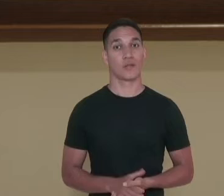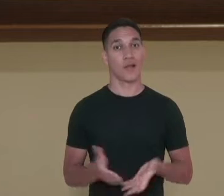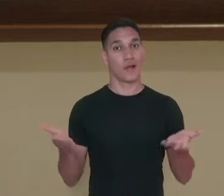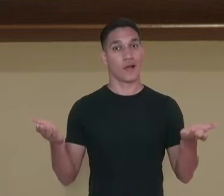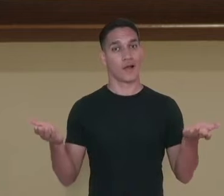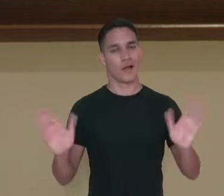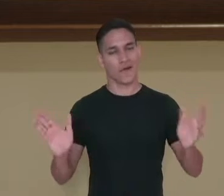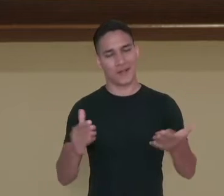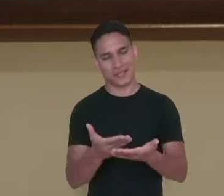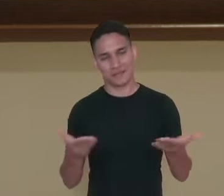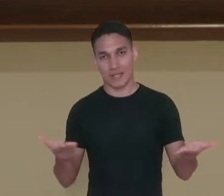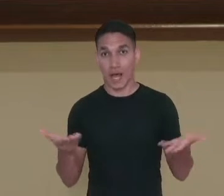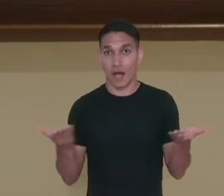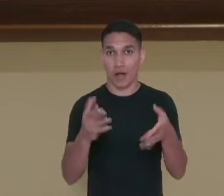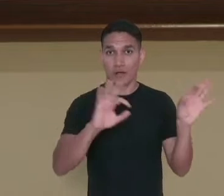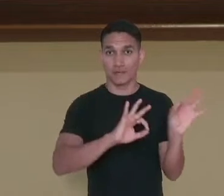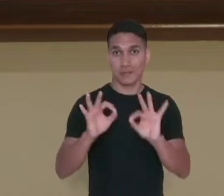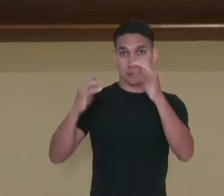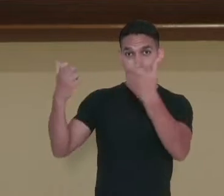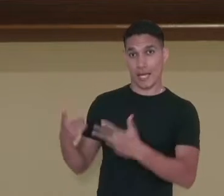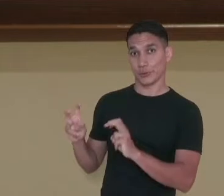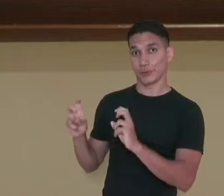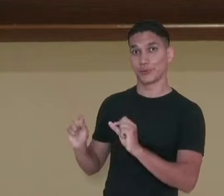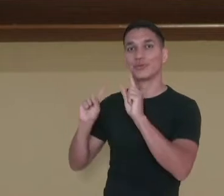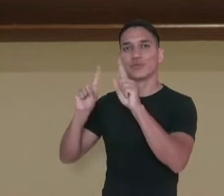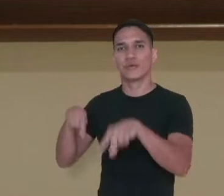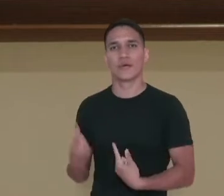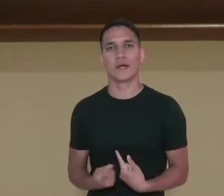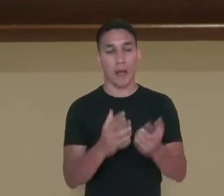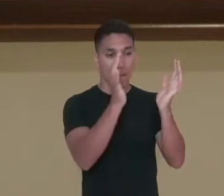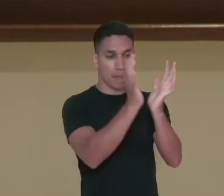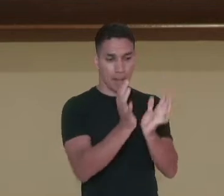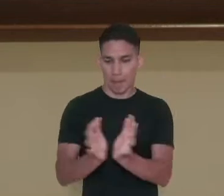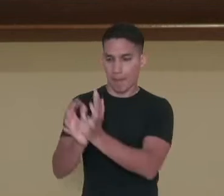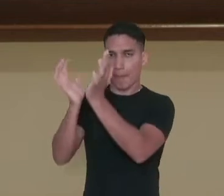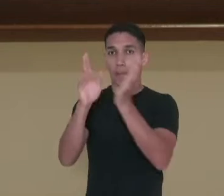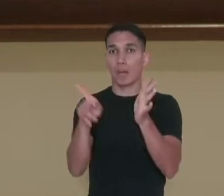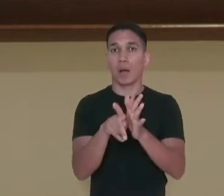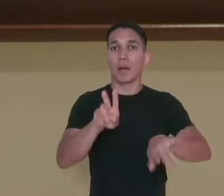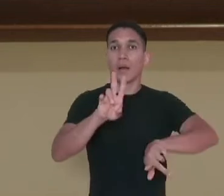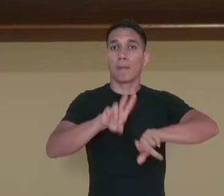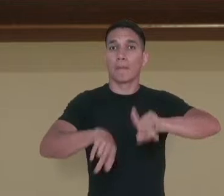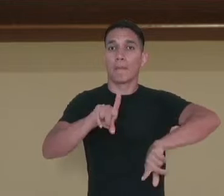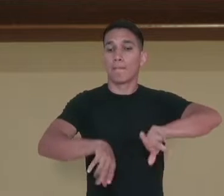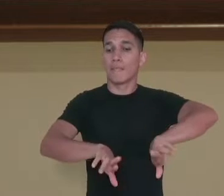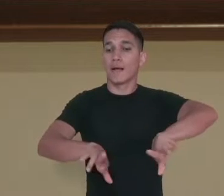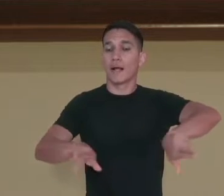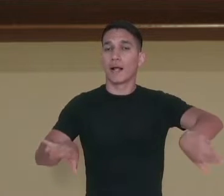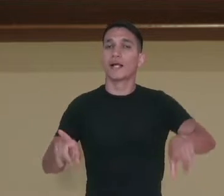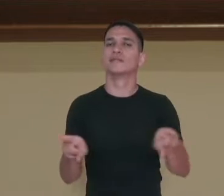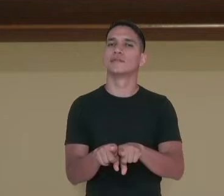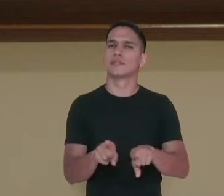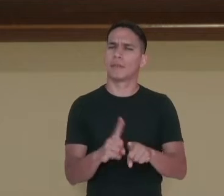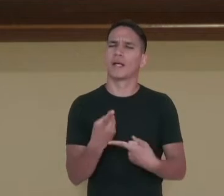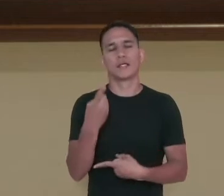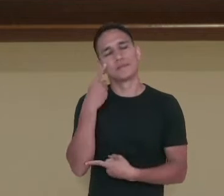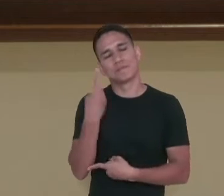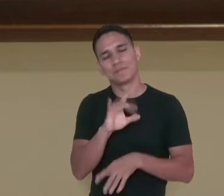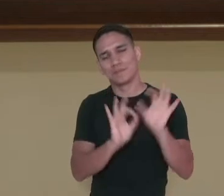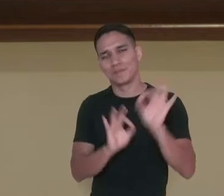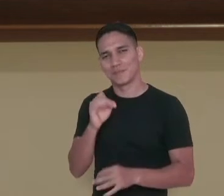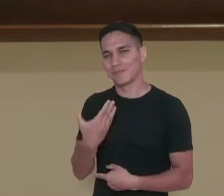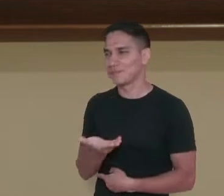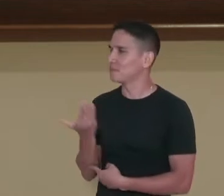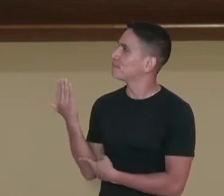Olá, vídeo nós iremos falar sobre classificação dos instrumentos musicais e organologia. Me acompanhe.